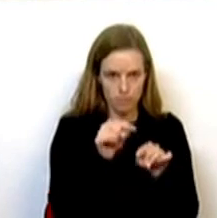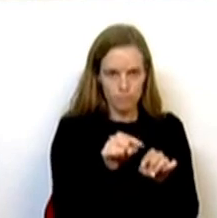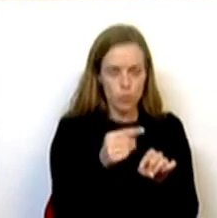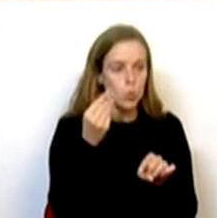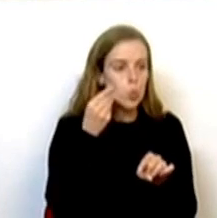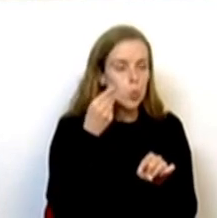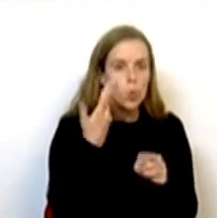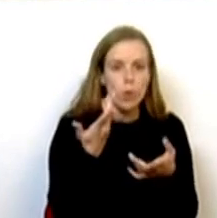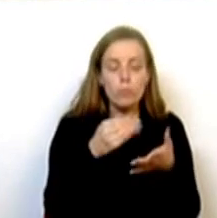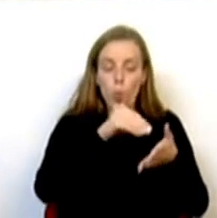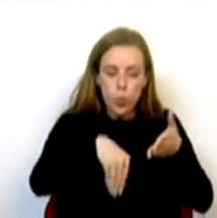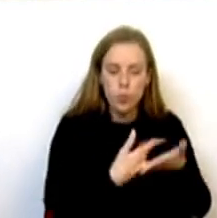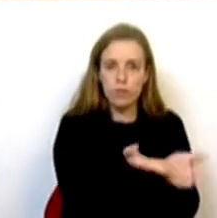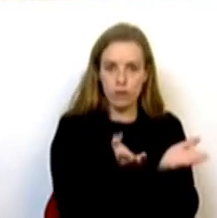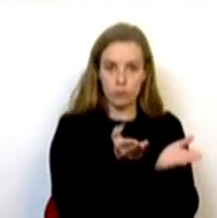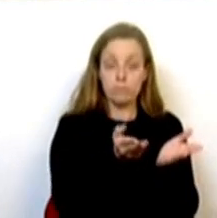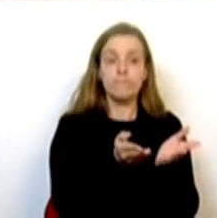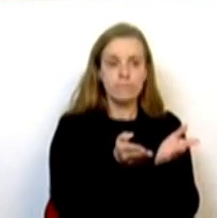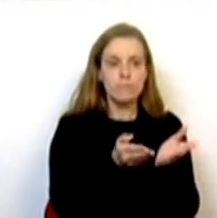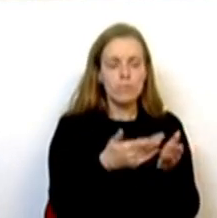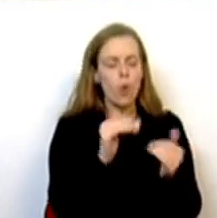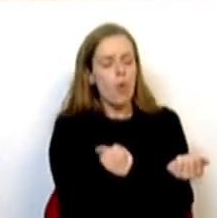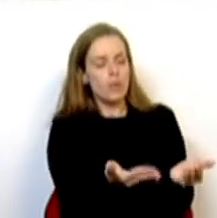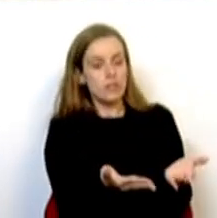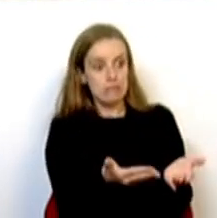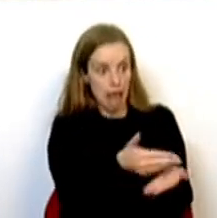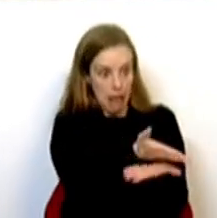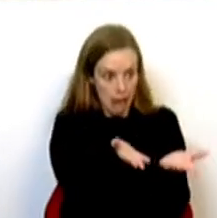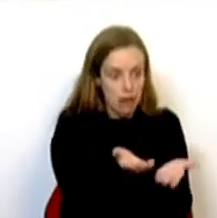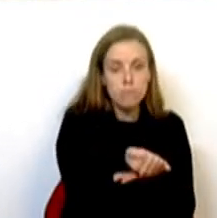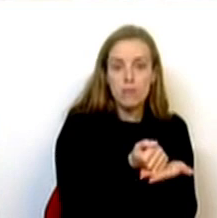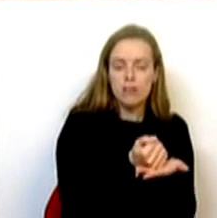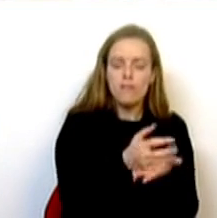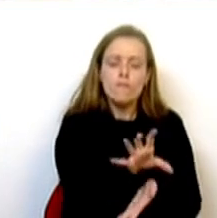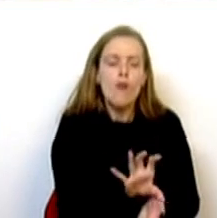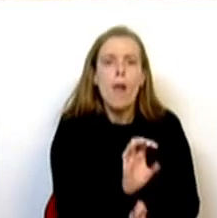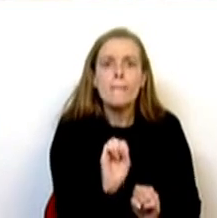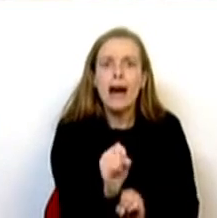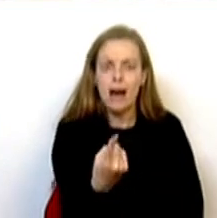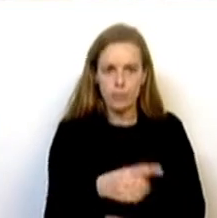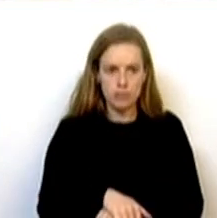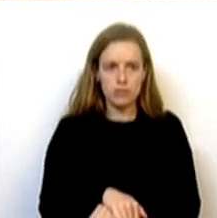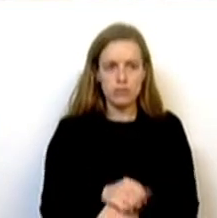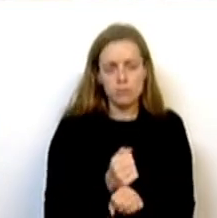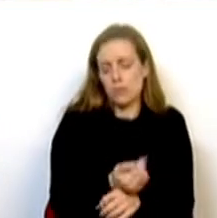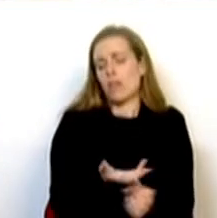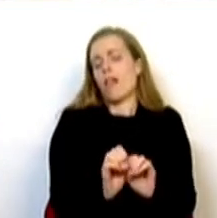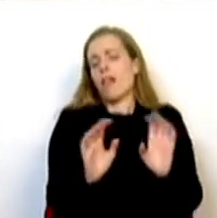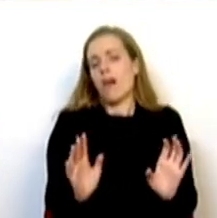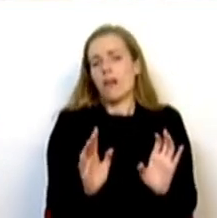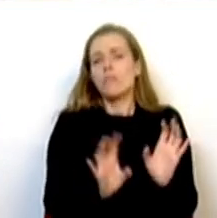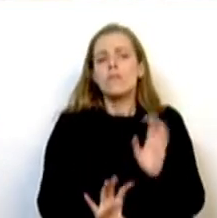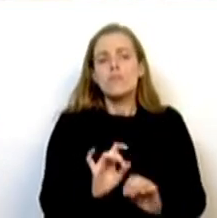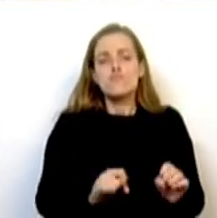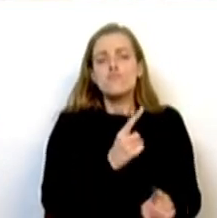Permitir que a oferta que chega ao mercado possa chegar de forma mais rápida. Trabalhando, evidentemente, ao mesmo